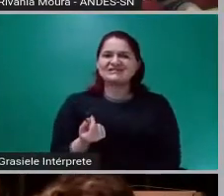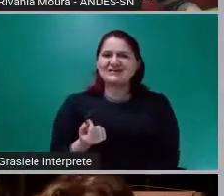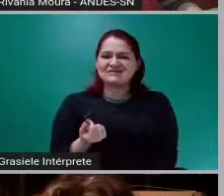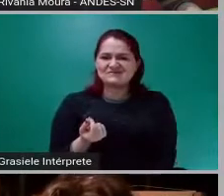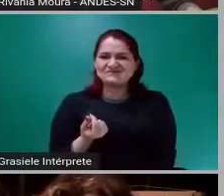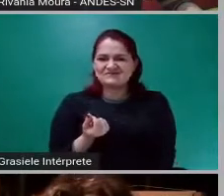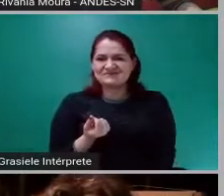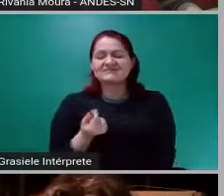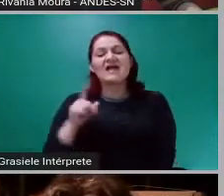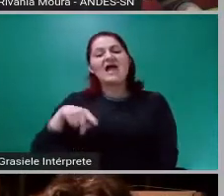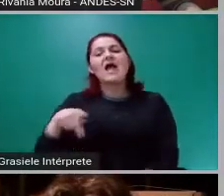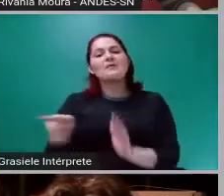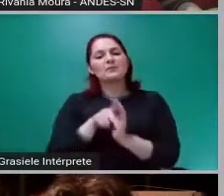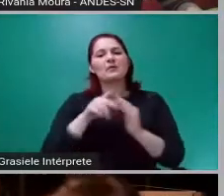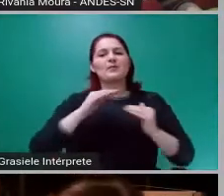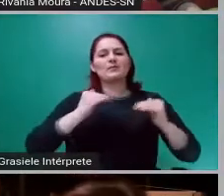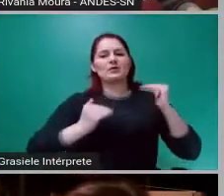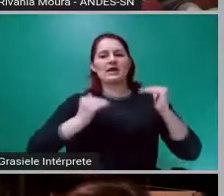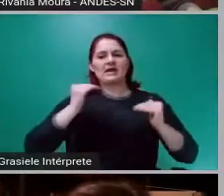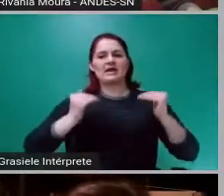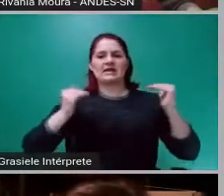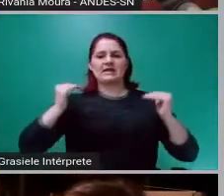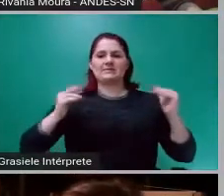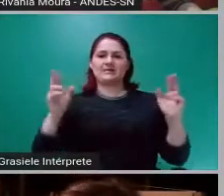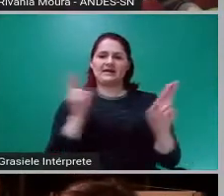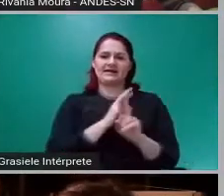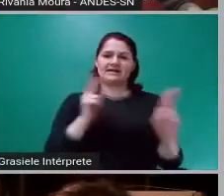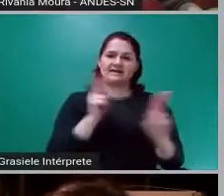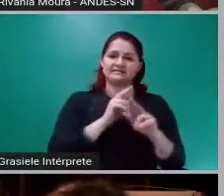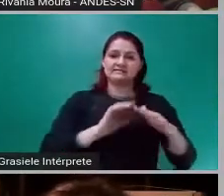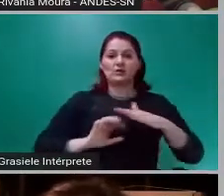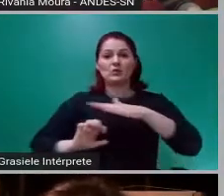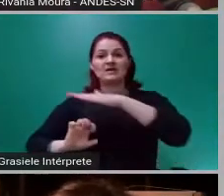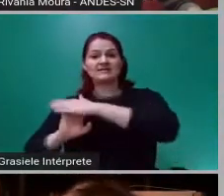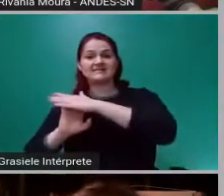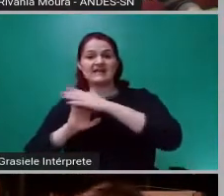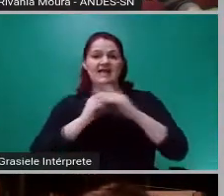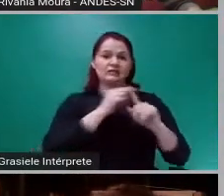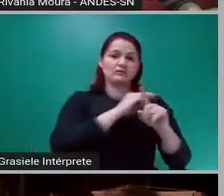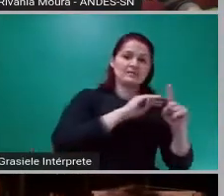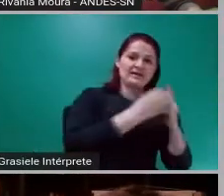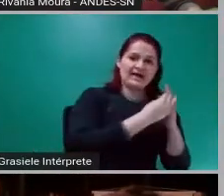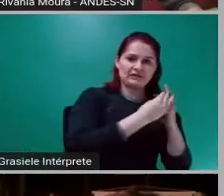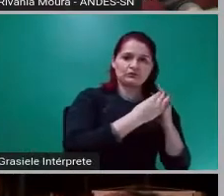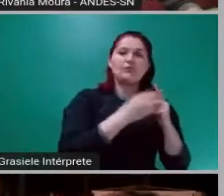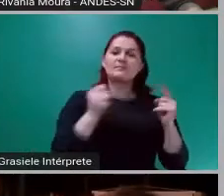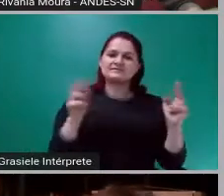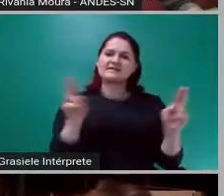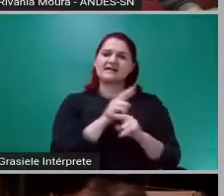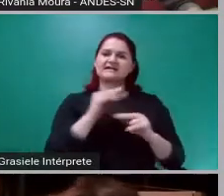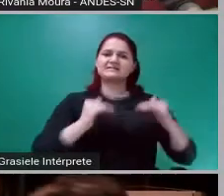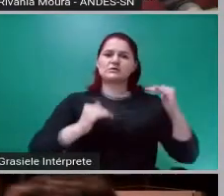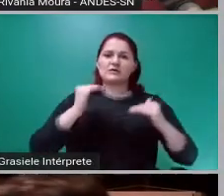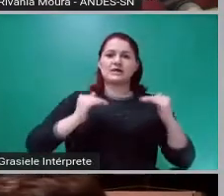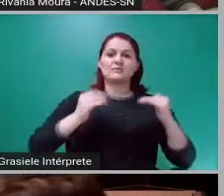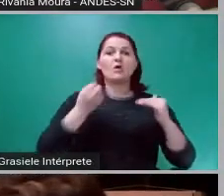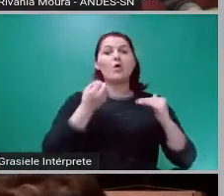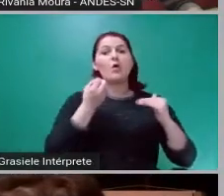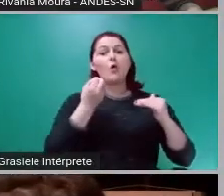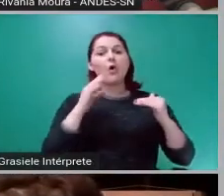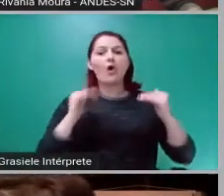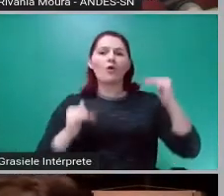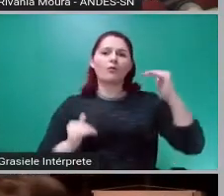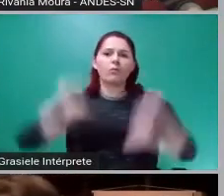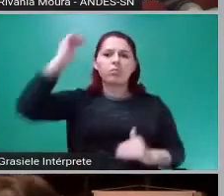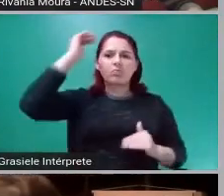equilibram esta relação entre Estado e mercado, ou desequilibram. No caso agora, elas desequilibram cada vez